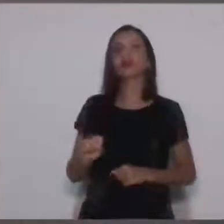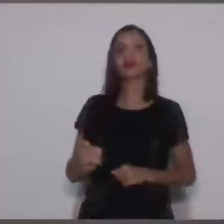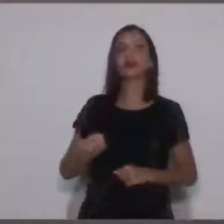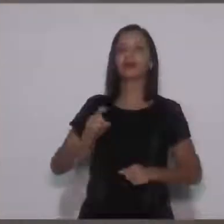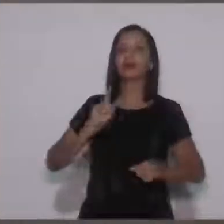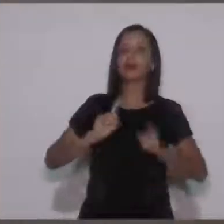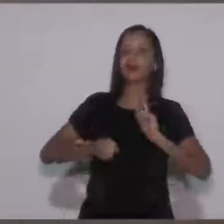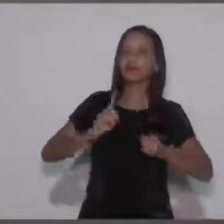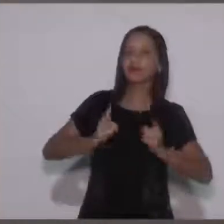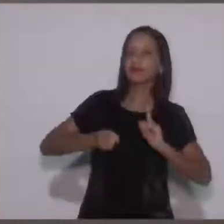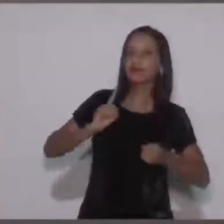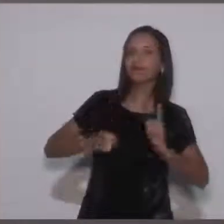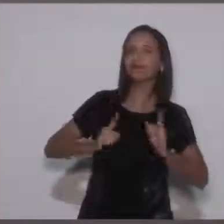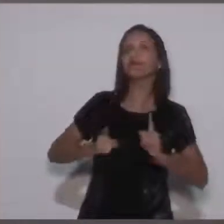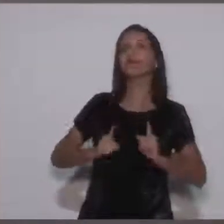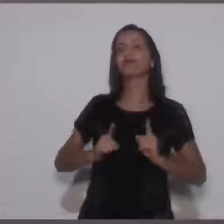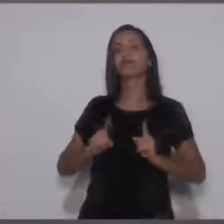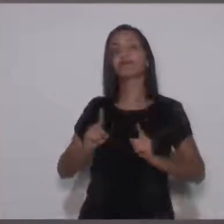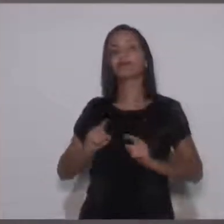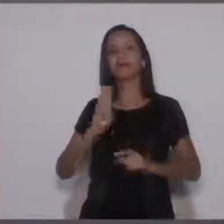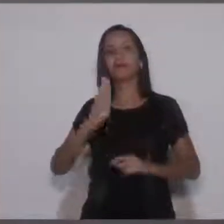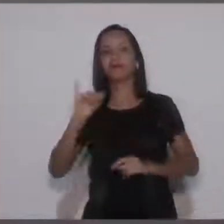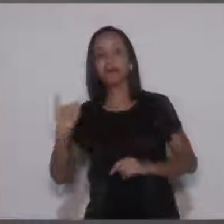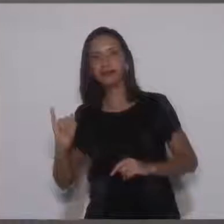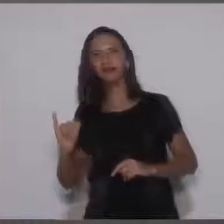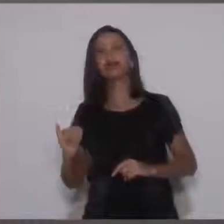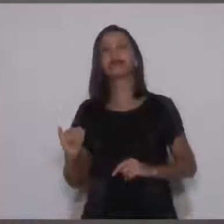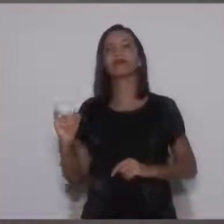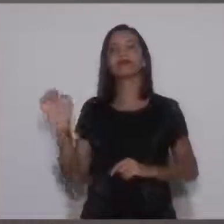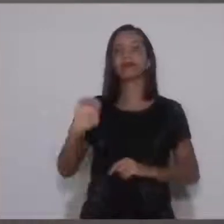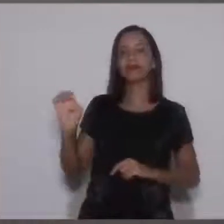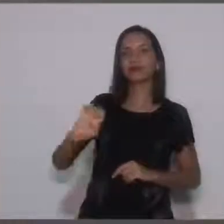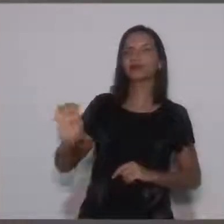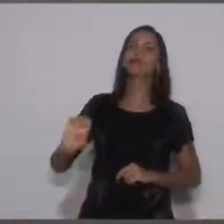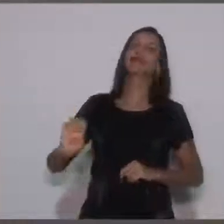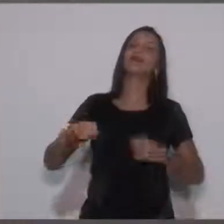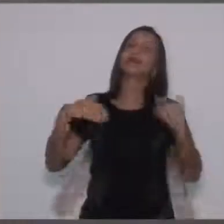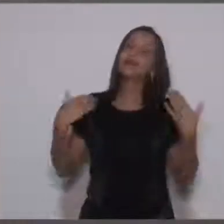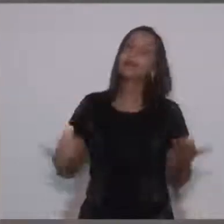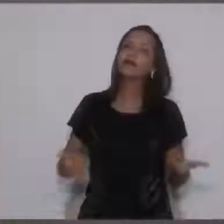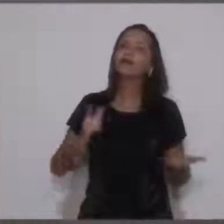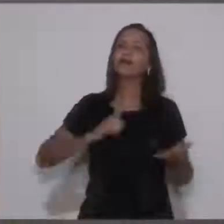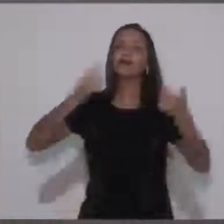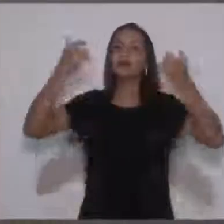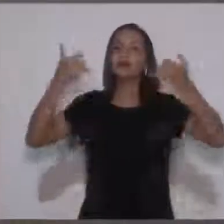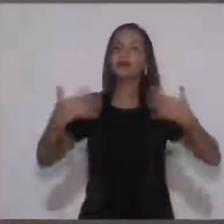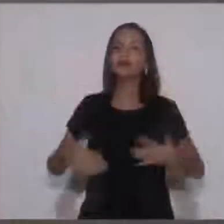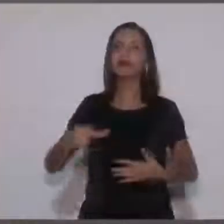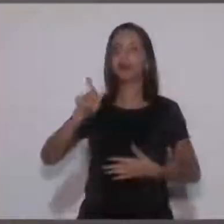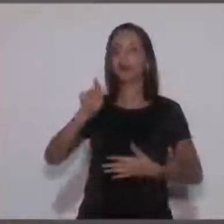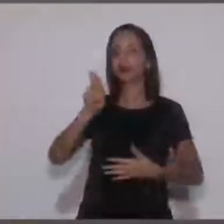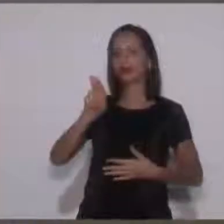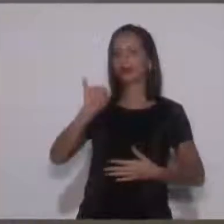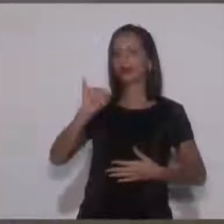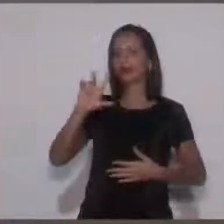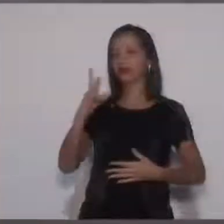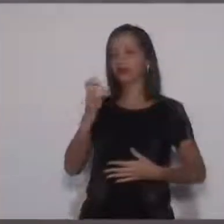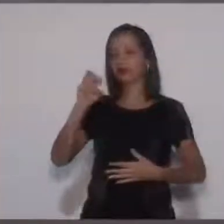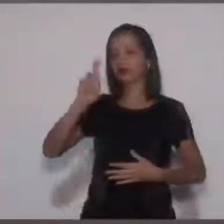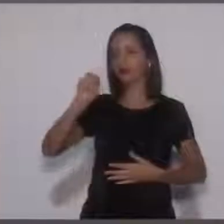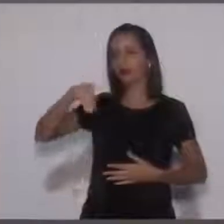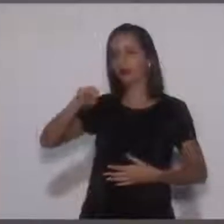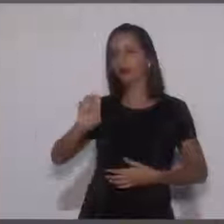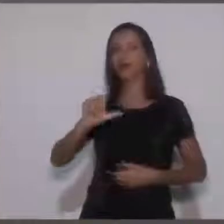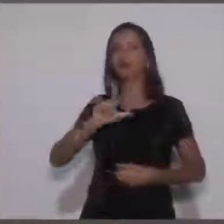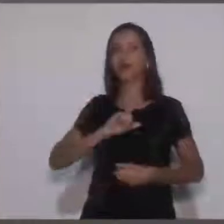parabenizar o Guilherme pela fala dele. Queria dizer, Guilherme, que eu, vereador Paulinho Palmeiras e o